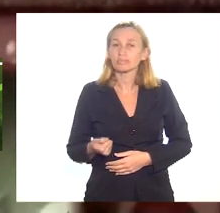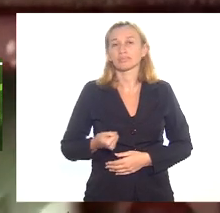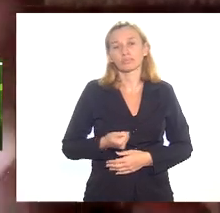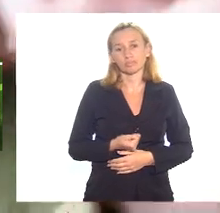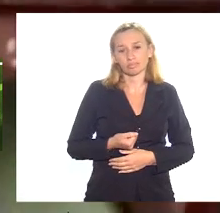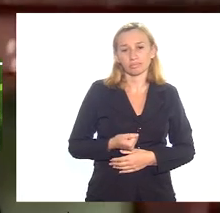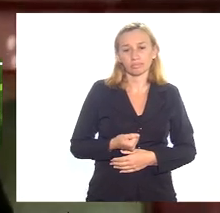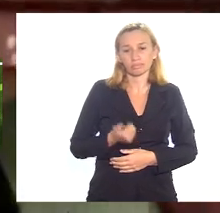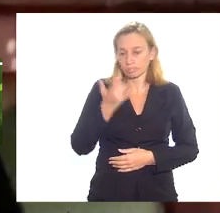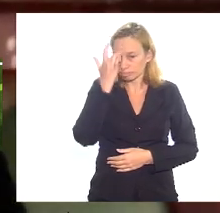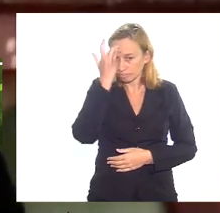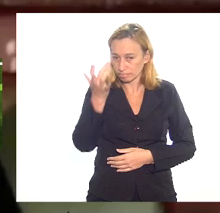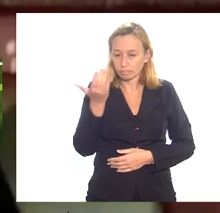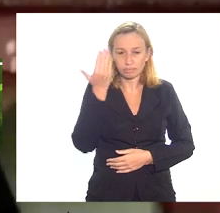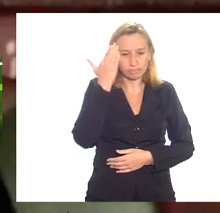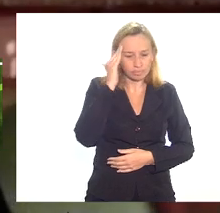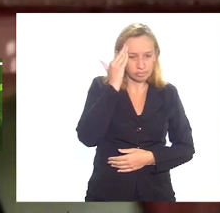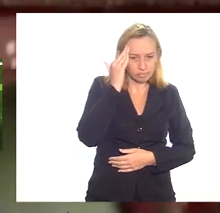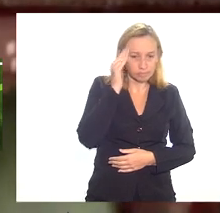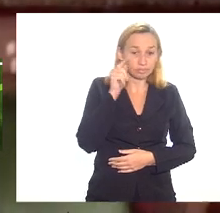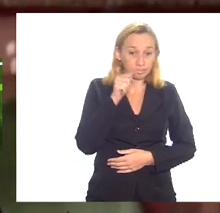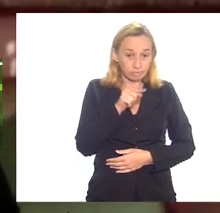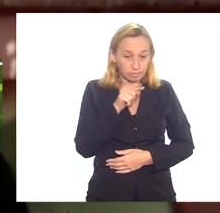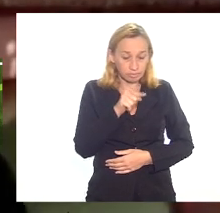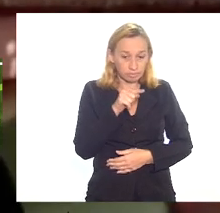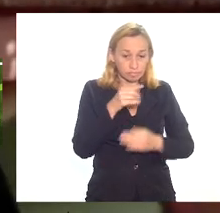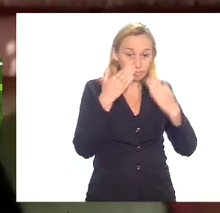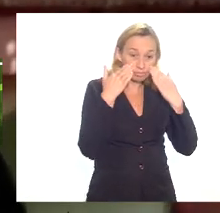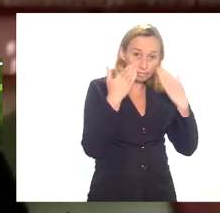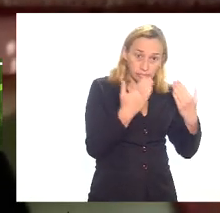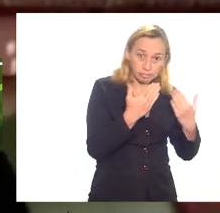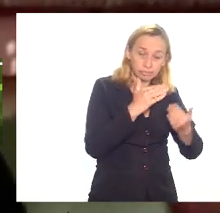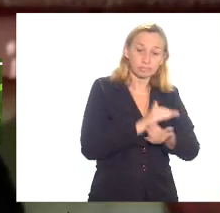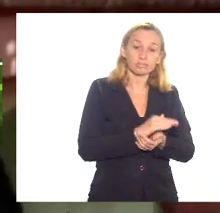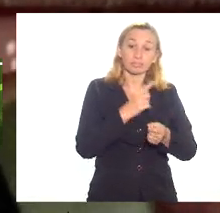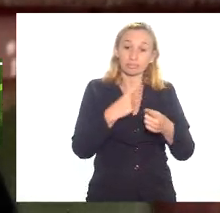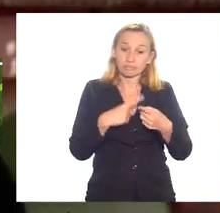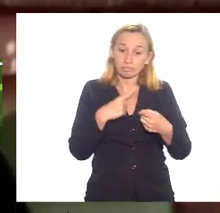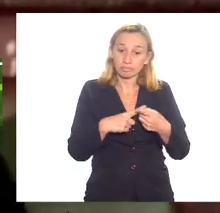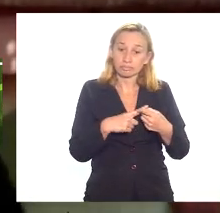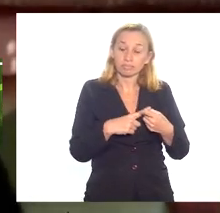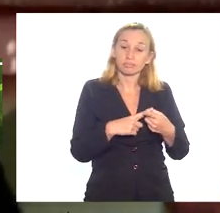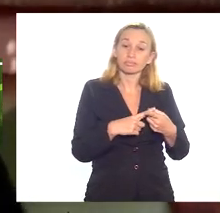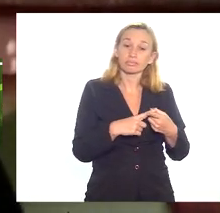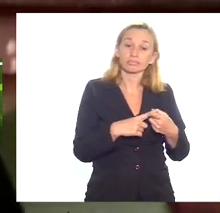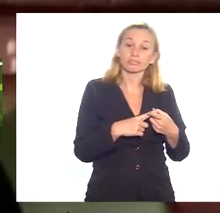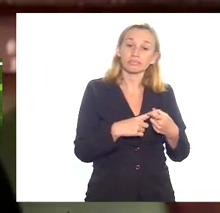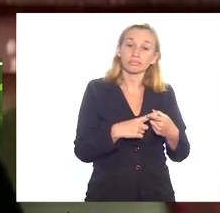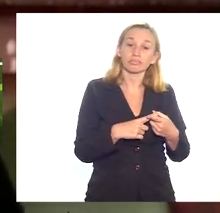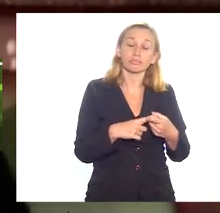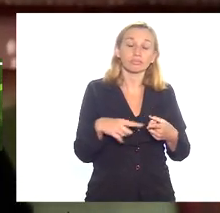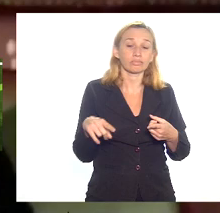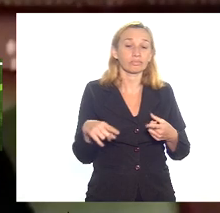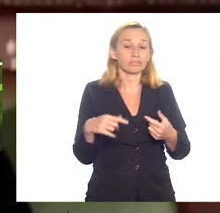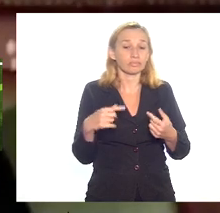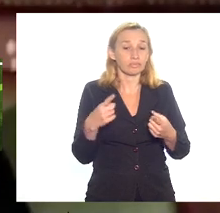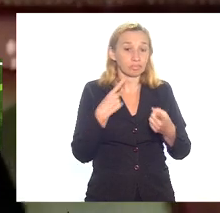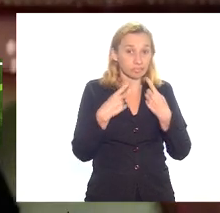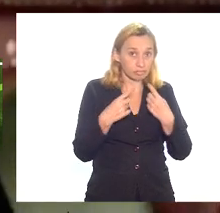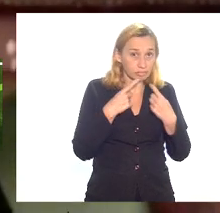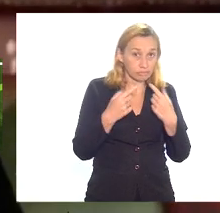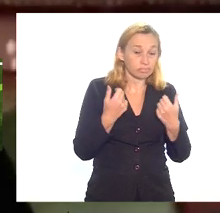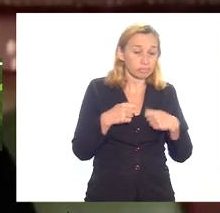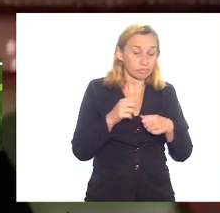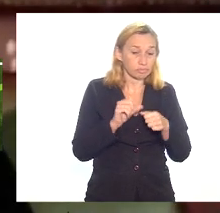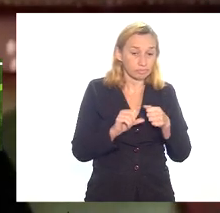facilidade do entendimento daquilo que você apresenta porque isso também é uma disputa que a gente precisa fazer e a gente